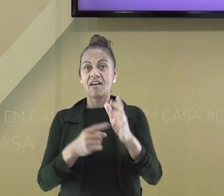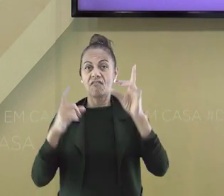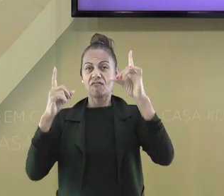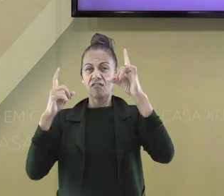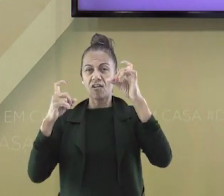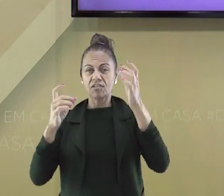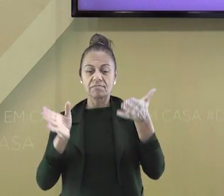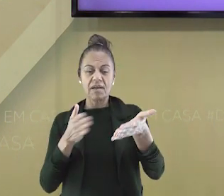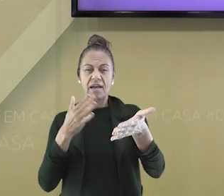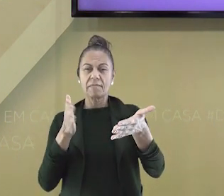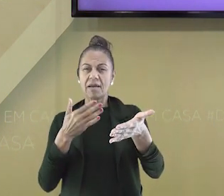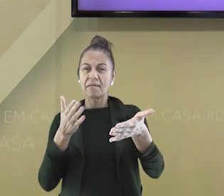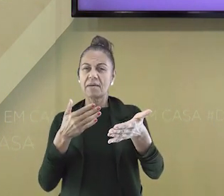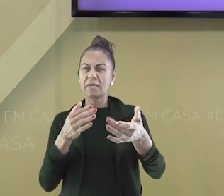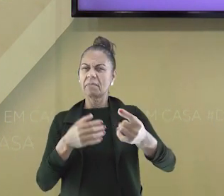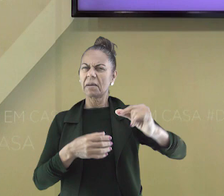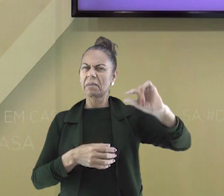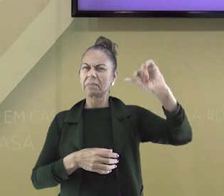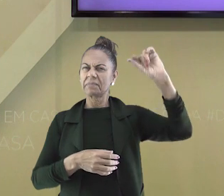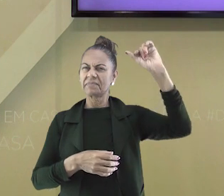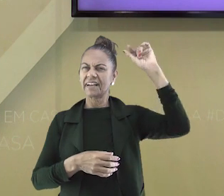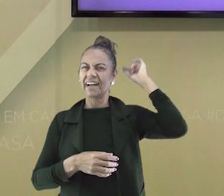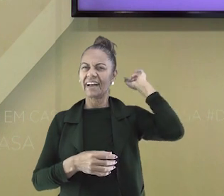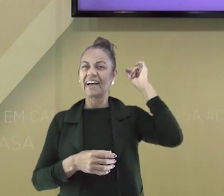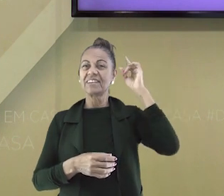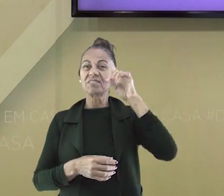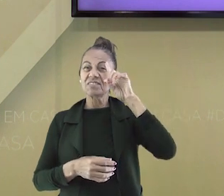Primeiro, eu vou mostrar o meu álbum de casamento.